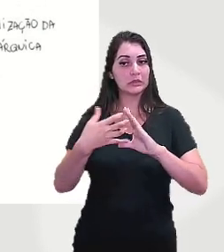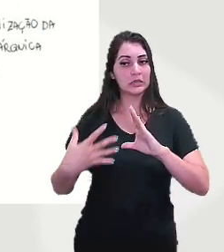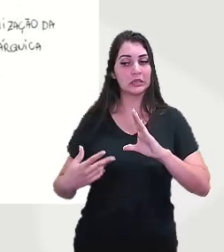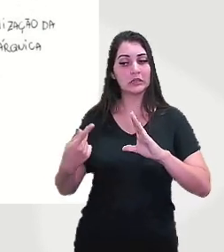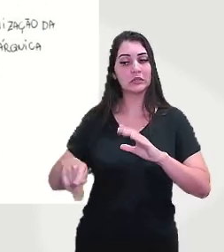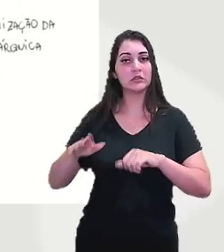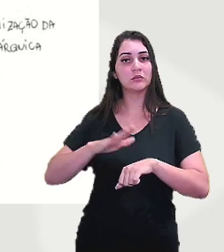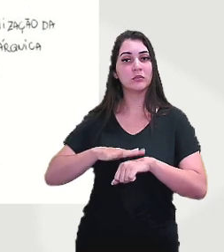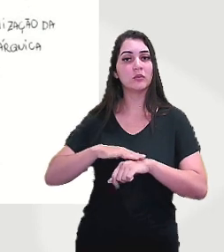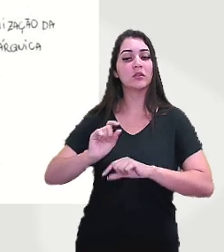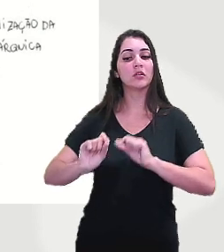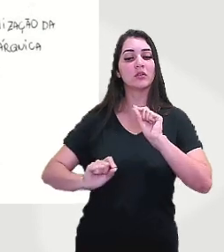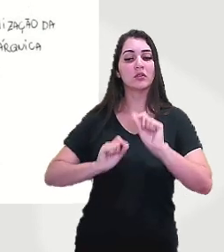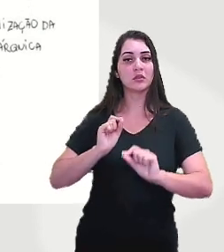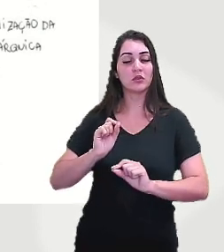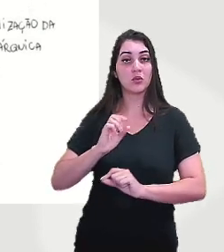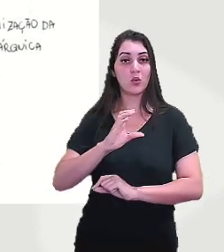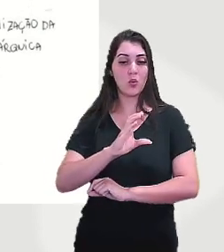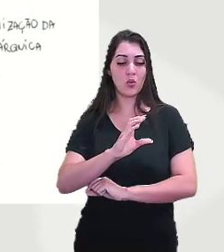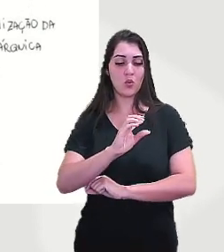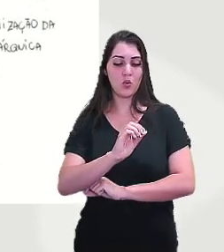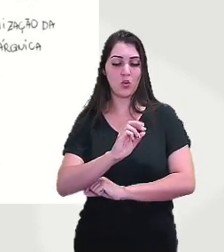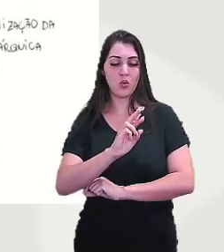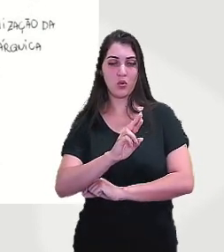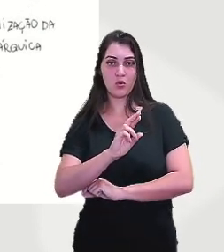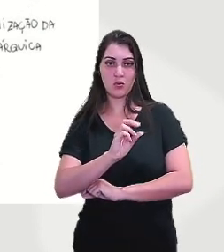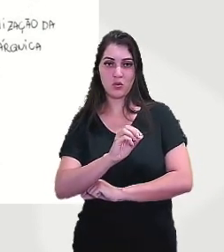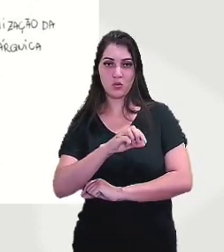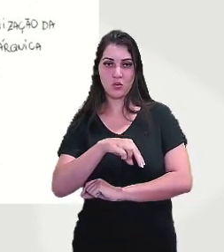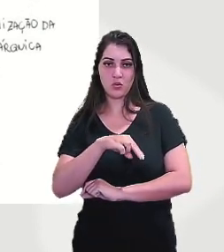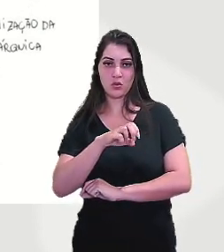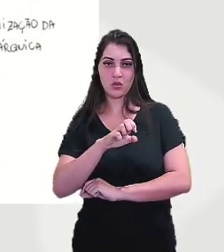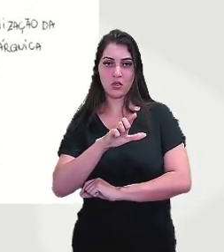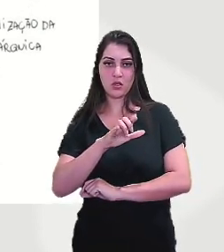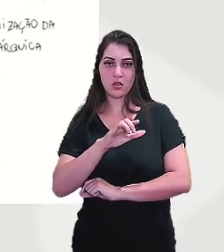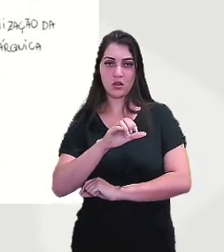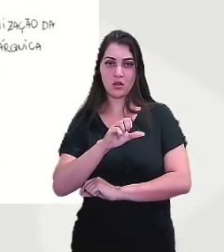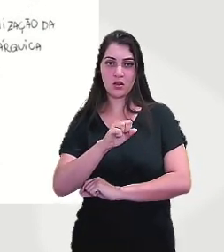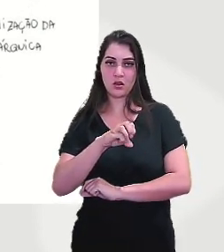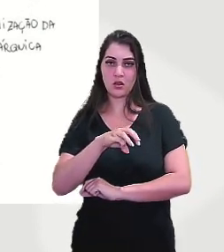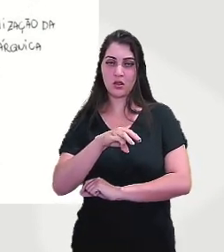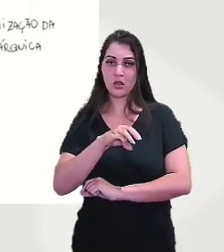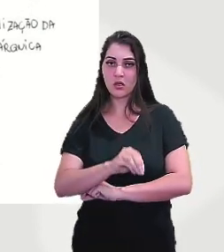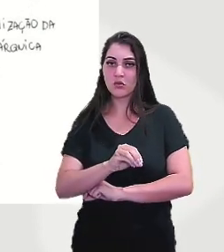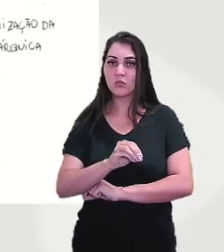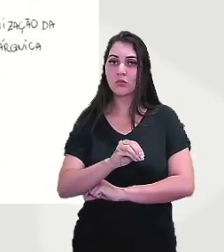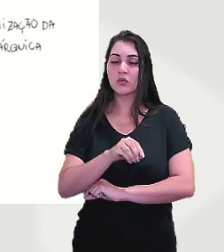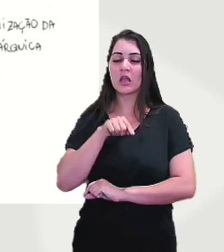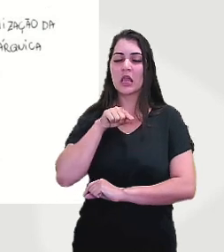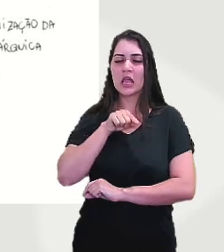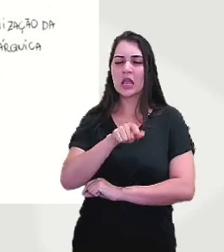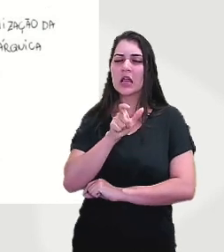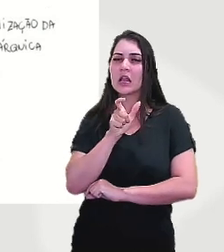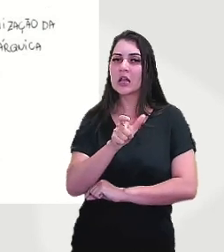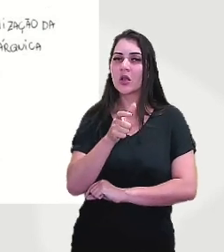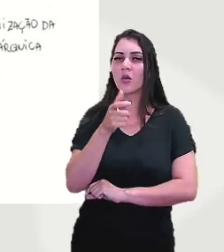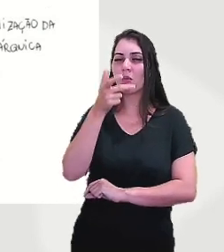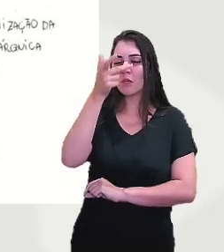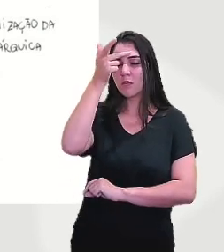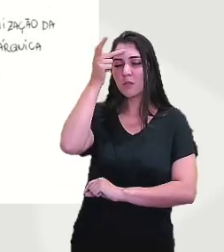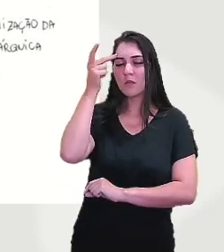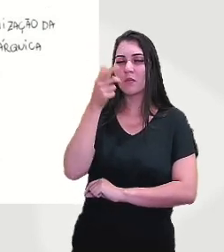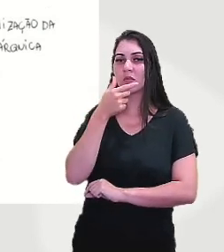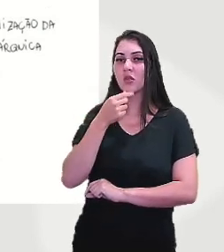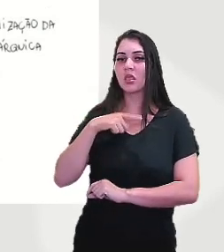momento, é que o coronelismo, ou seja, os coronéis, aqueles que detinham o poder